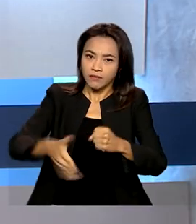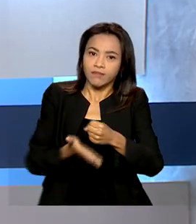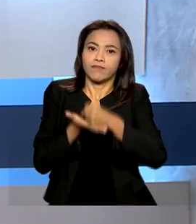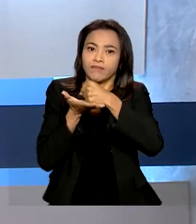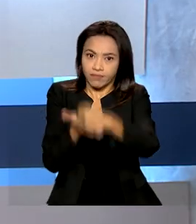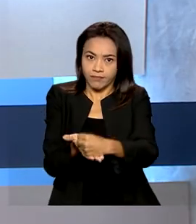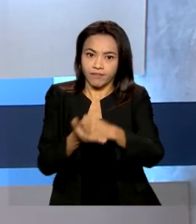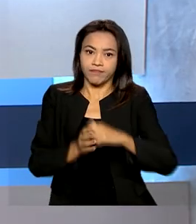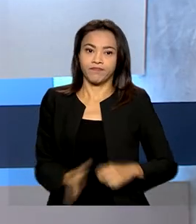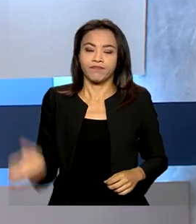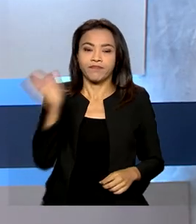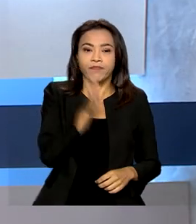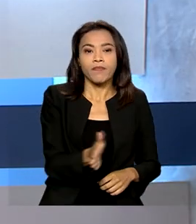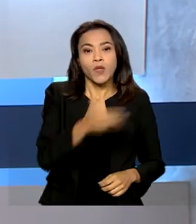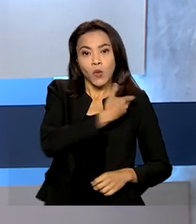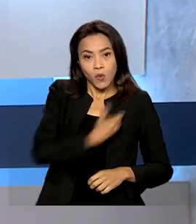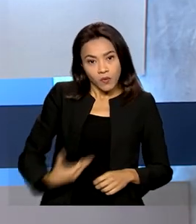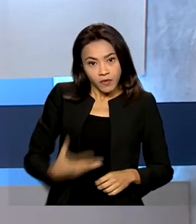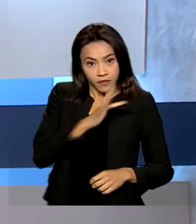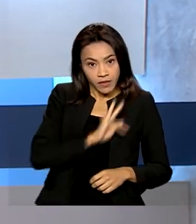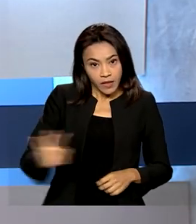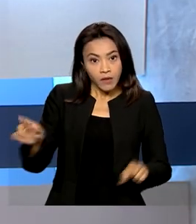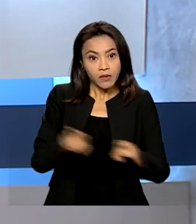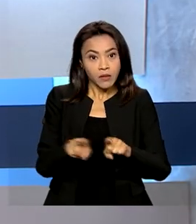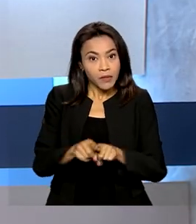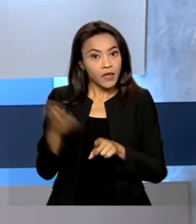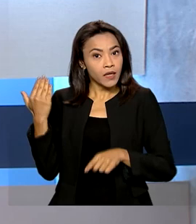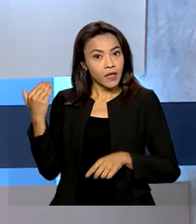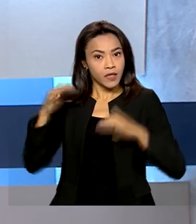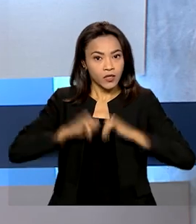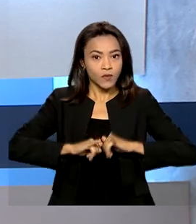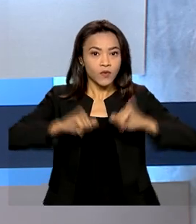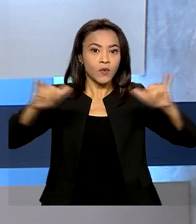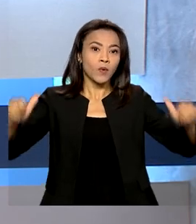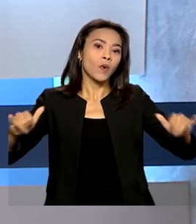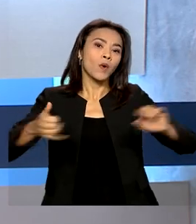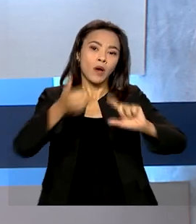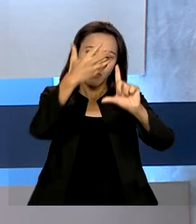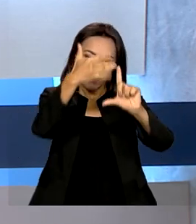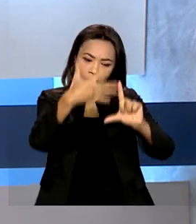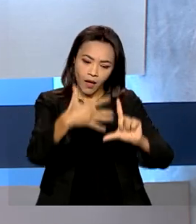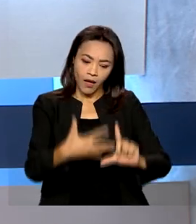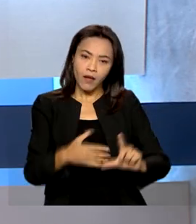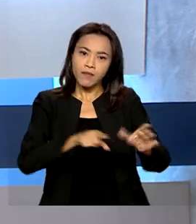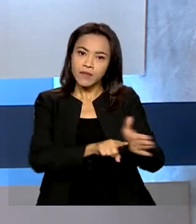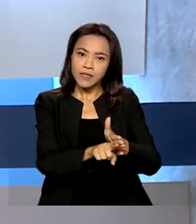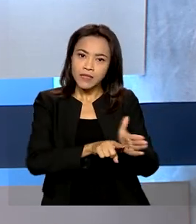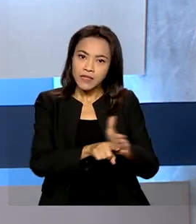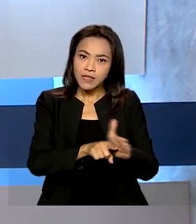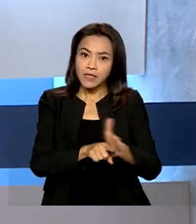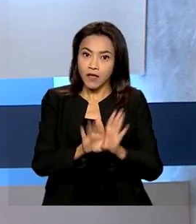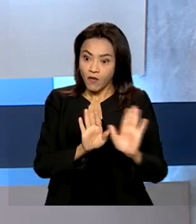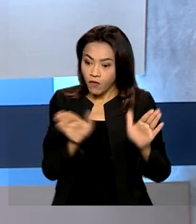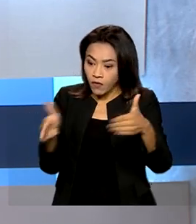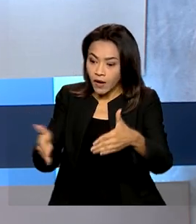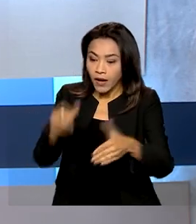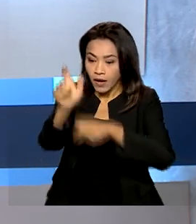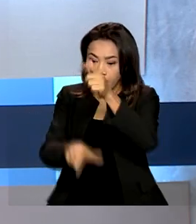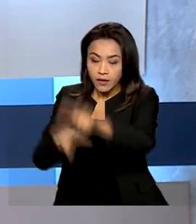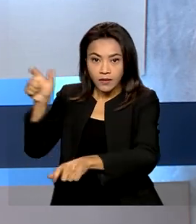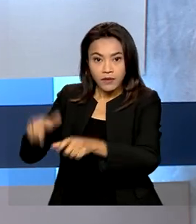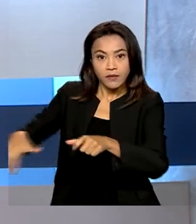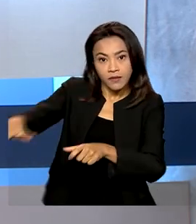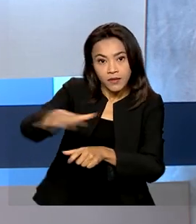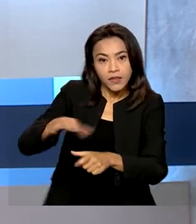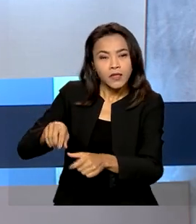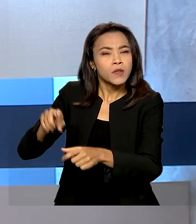O governo federal também lançou uma plataforma de pesquisa voltada à comunidade científica que trabalha com recursos genéticos.